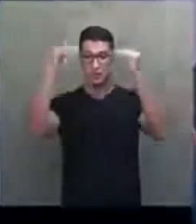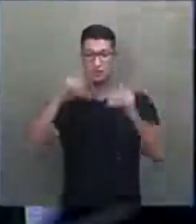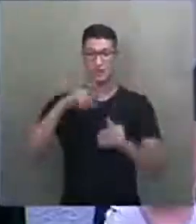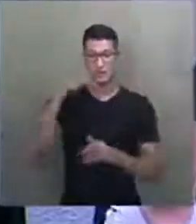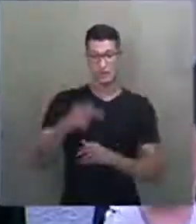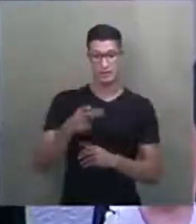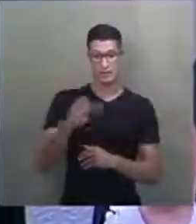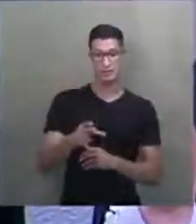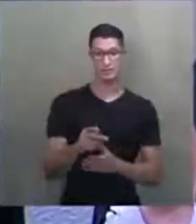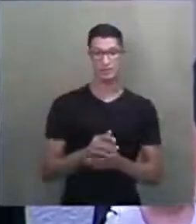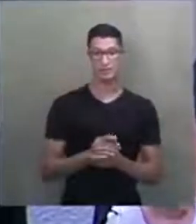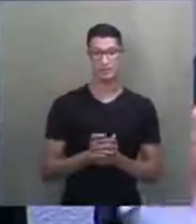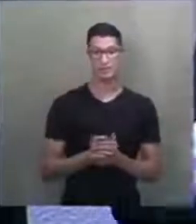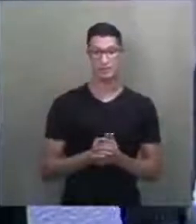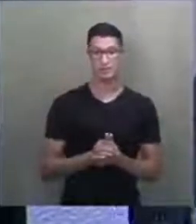aqui.